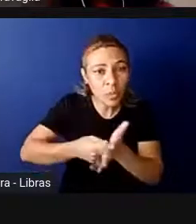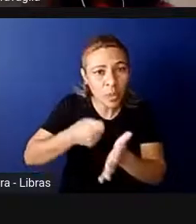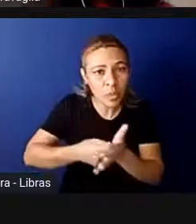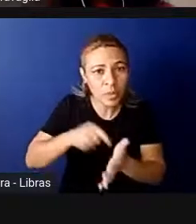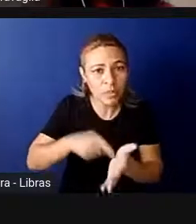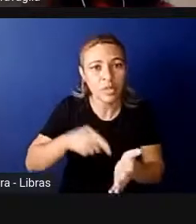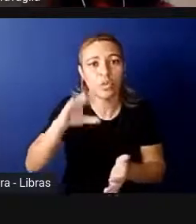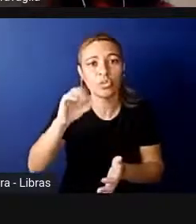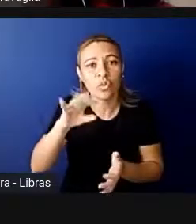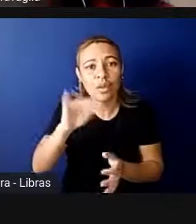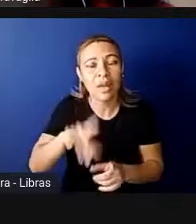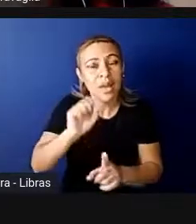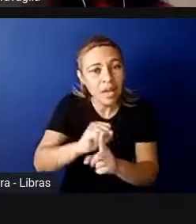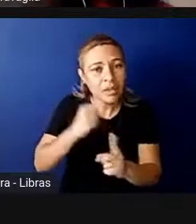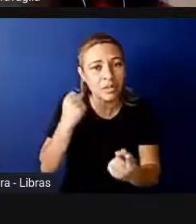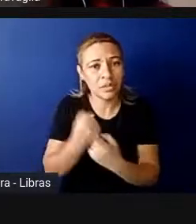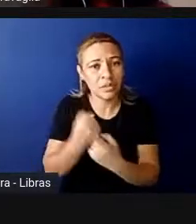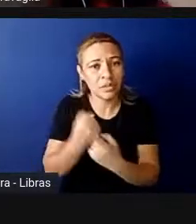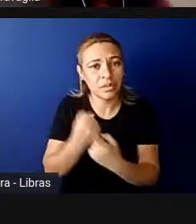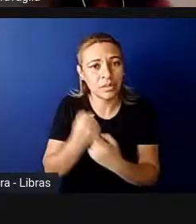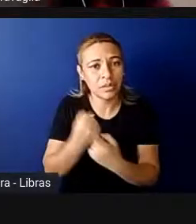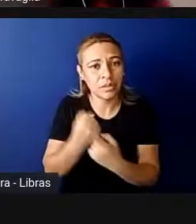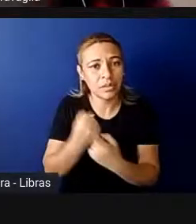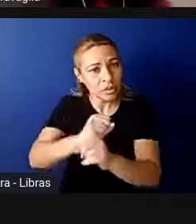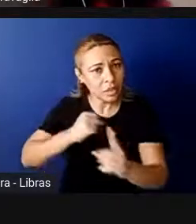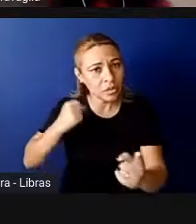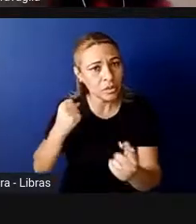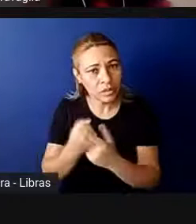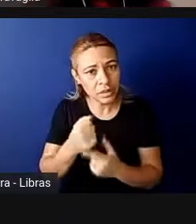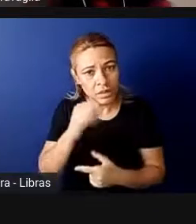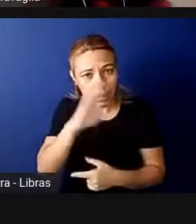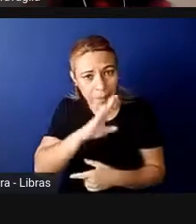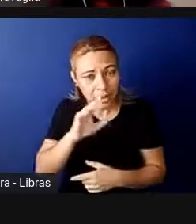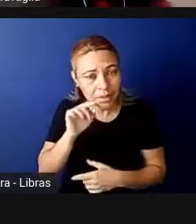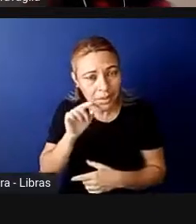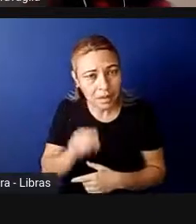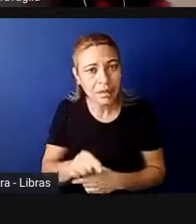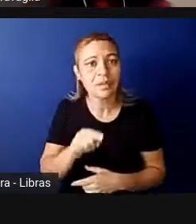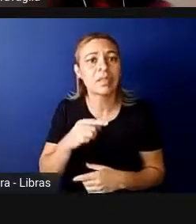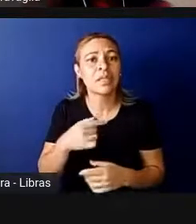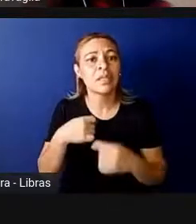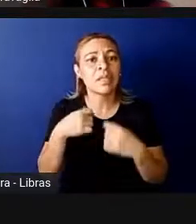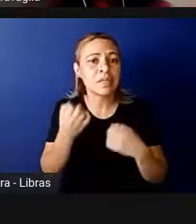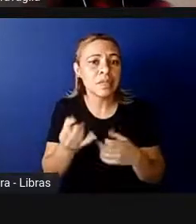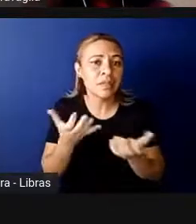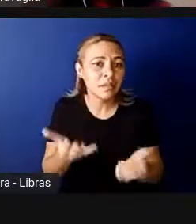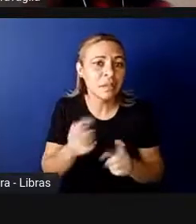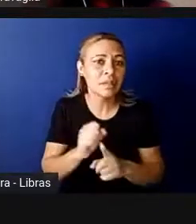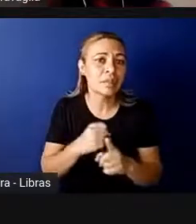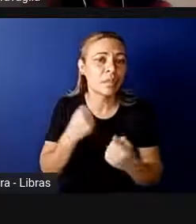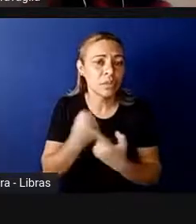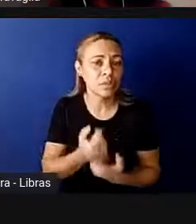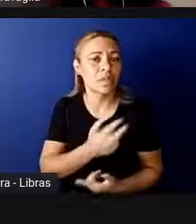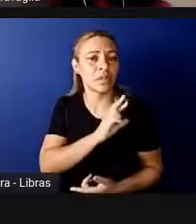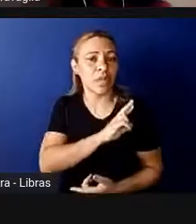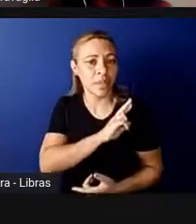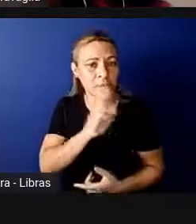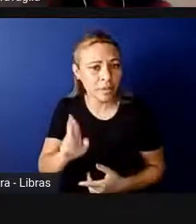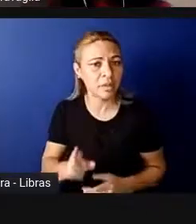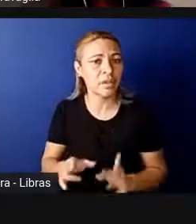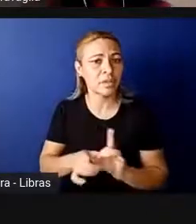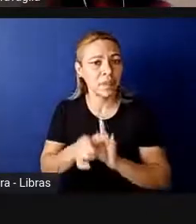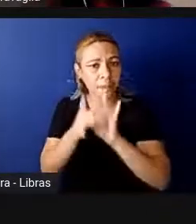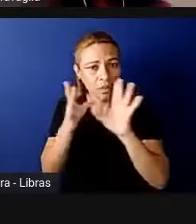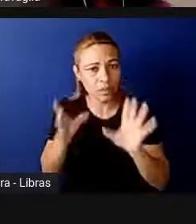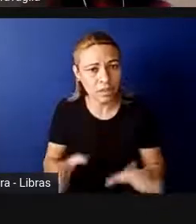sociedade brasileira, se a sociedade brasileira quer ser uma sociedade representativa, democrática, e exercer a sua